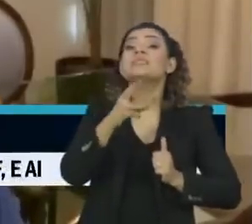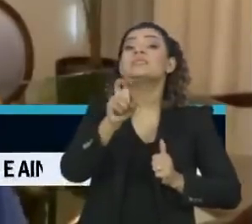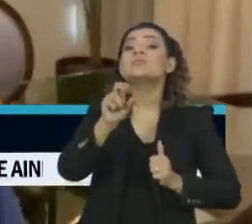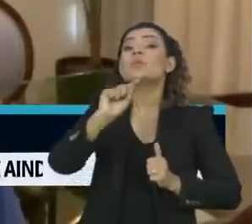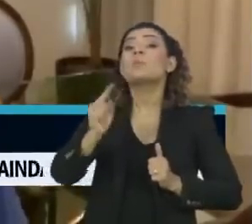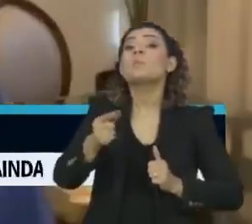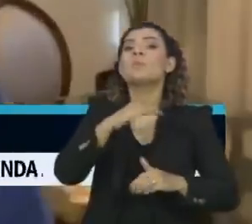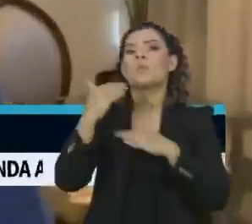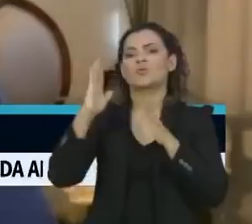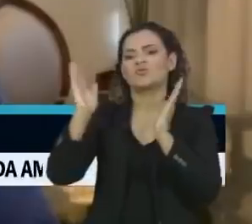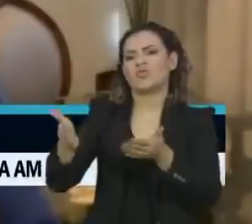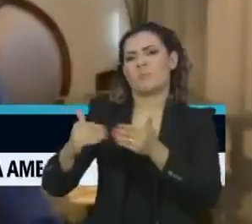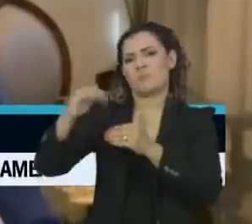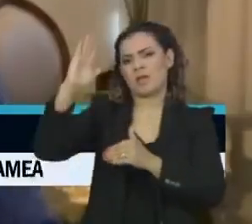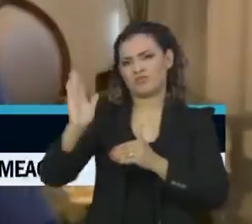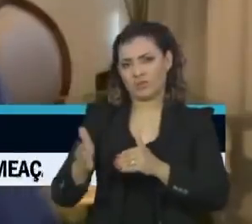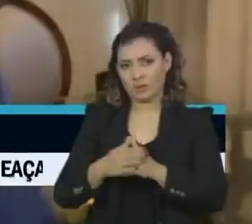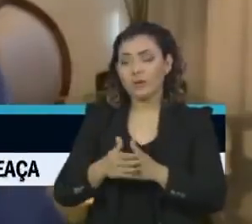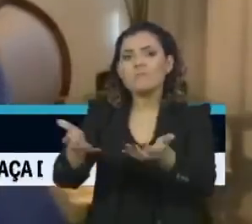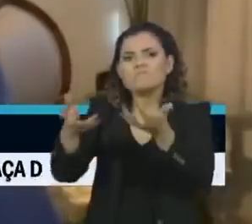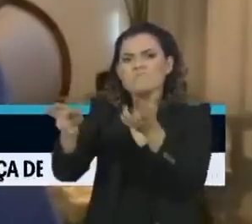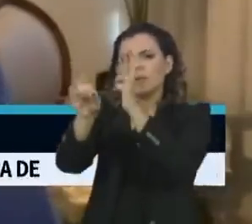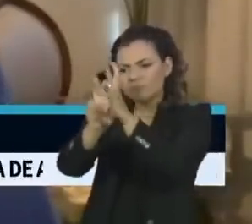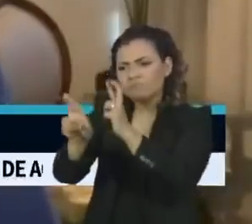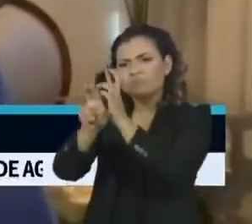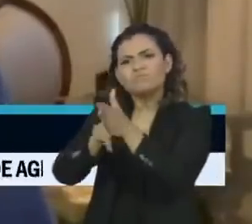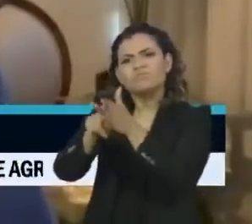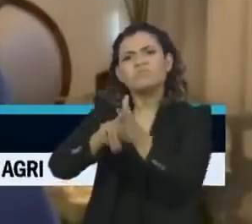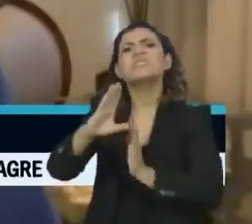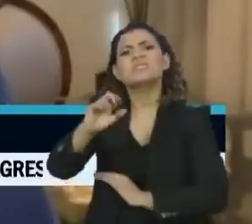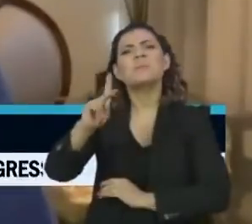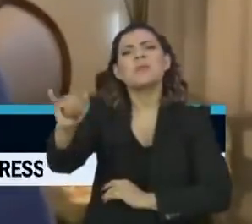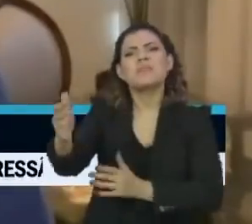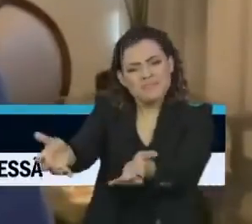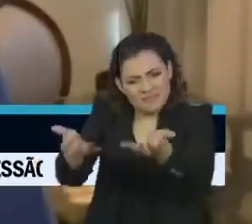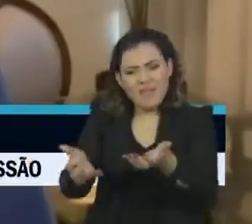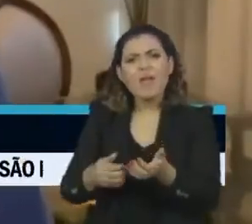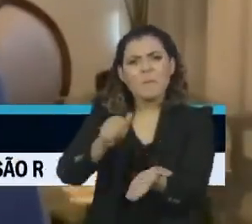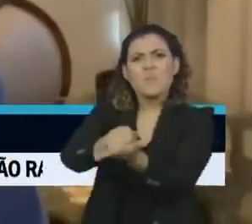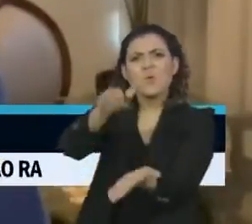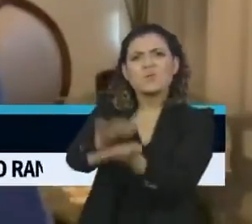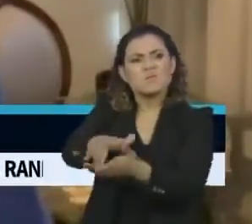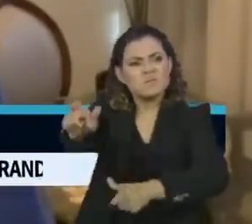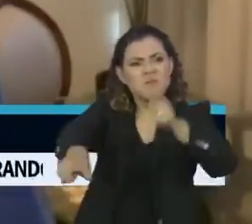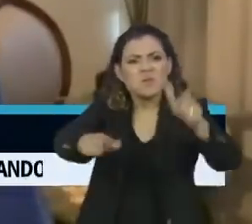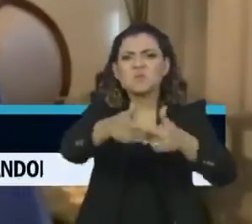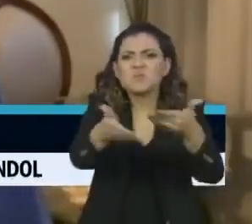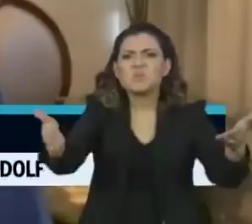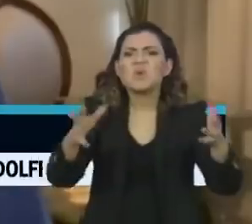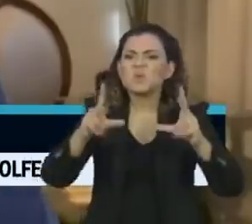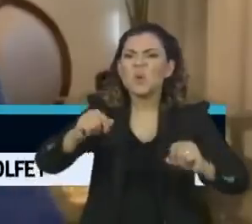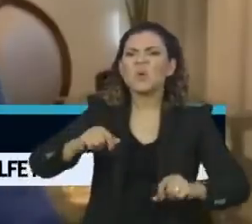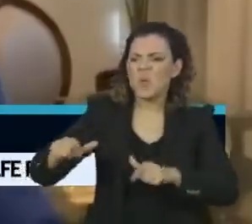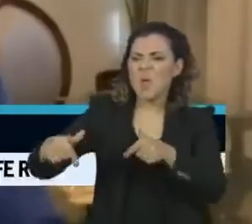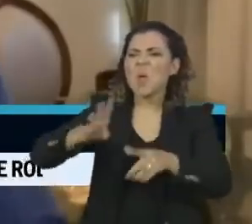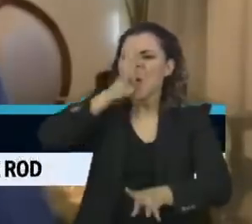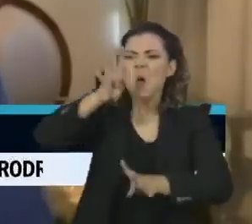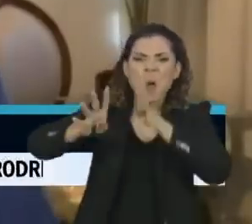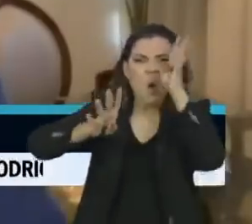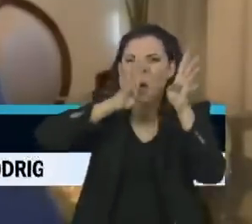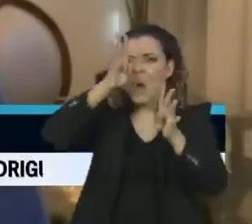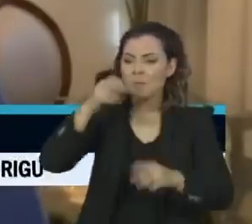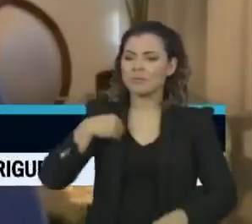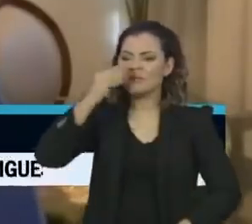mil mortes. Queremos uma CPI que investigue e puna todos os malfeitores que